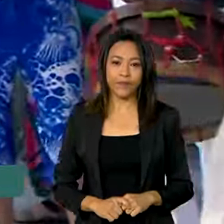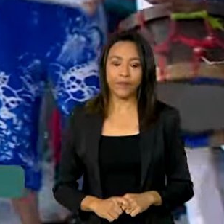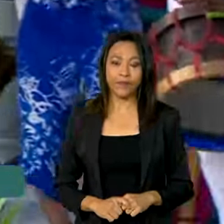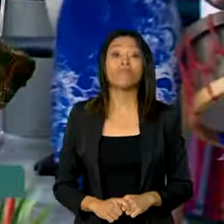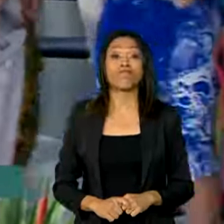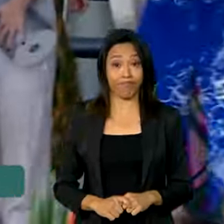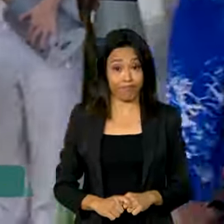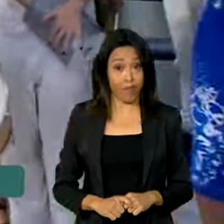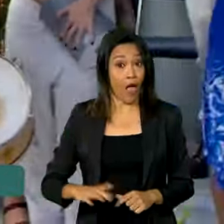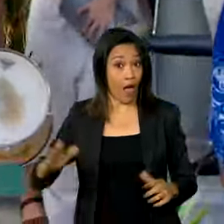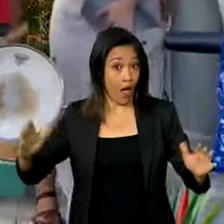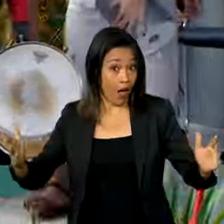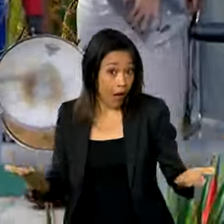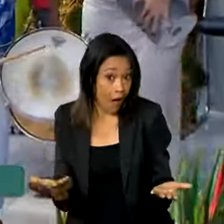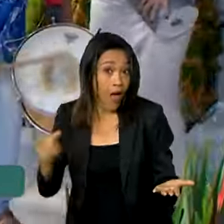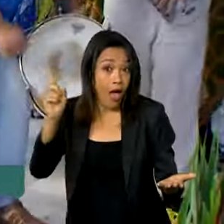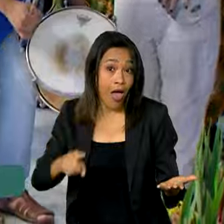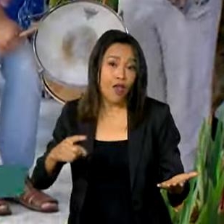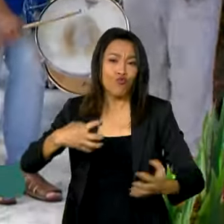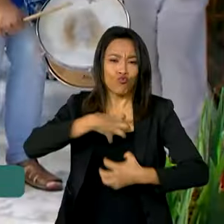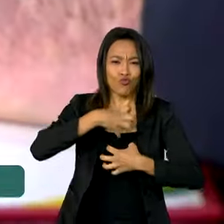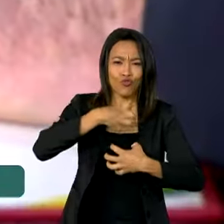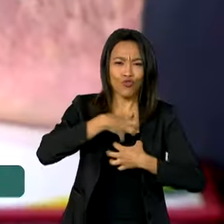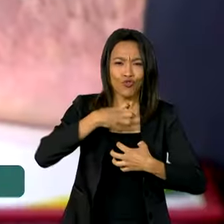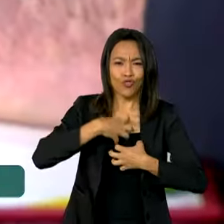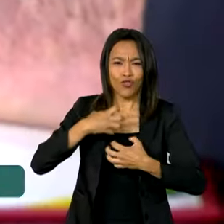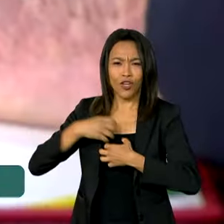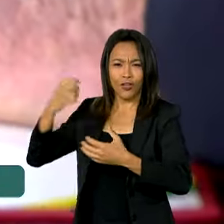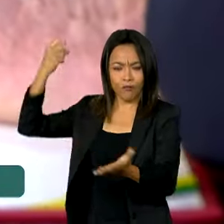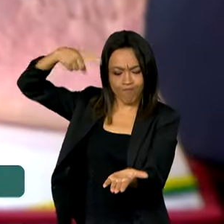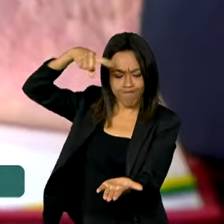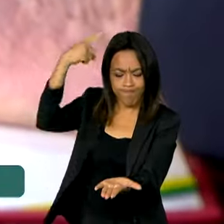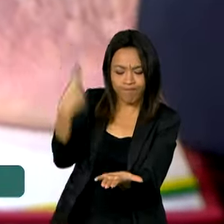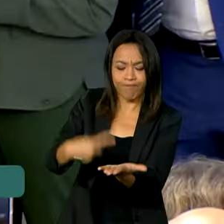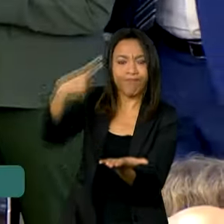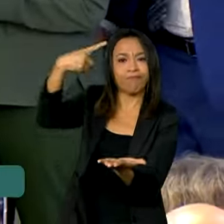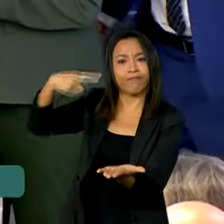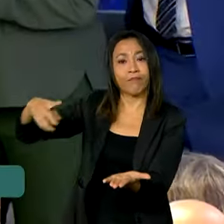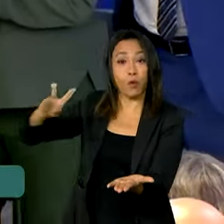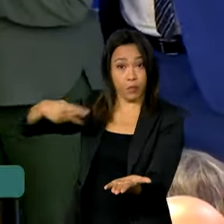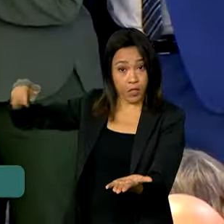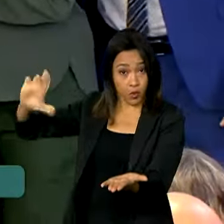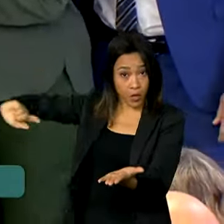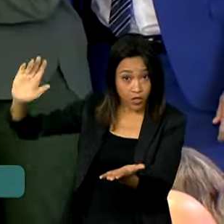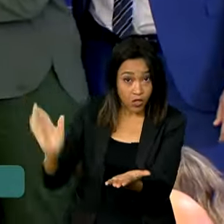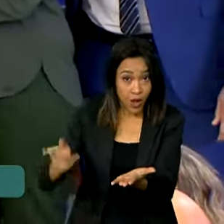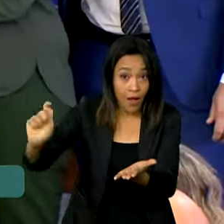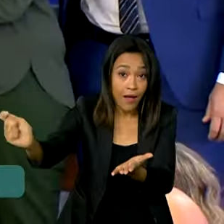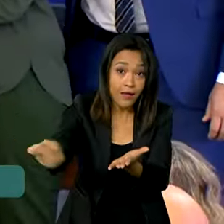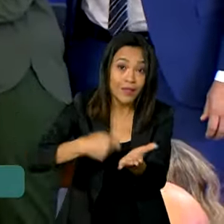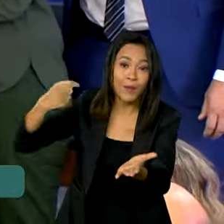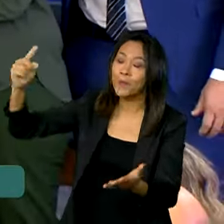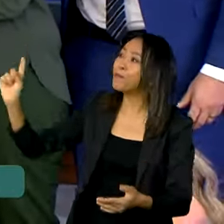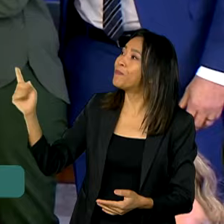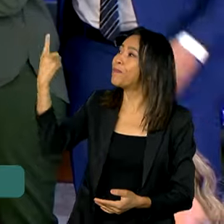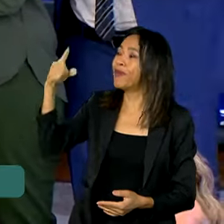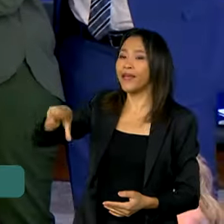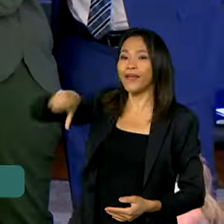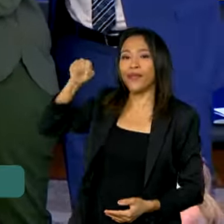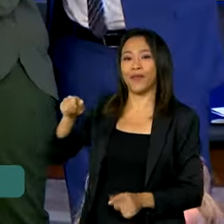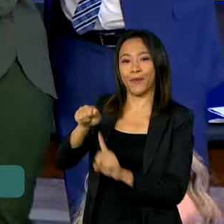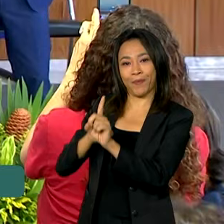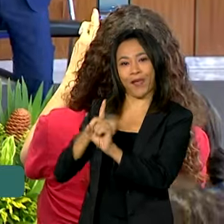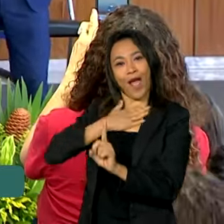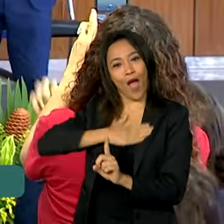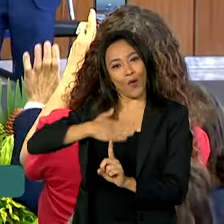Agora, o ritmo também foi eternizado. O presidente Lula sancionou a lei que transforma o 1º de agosto no Dia